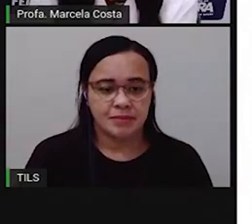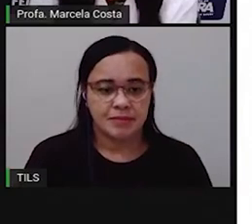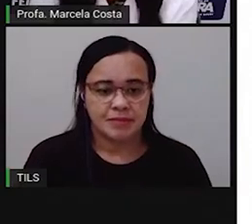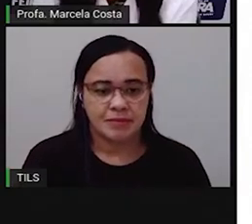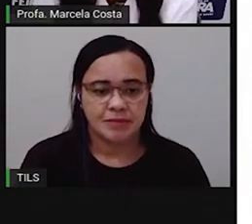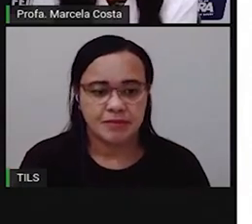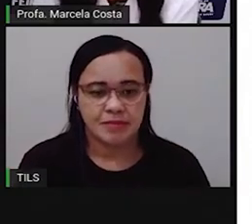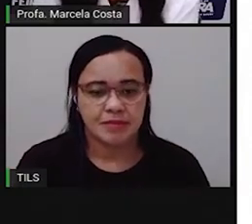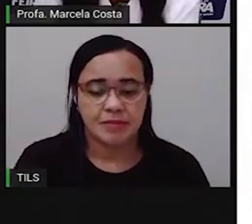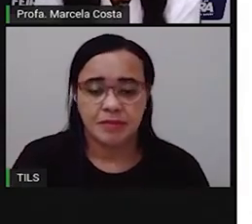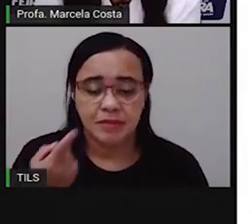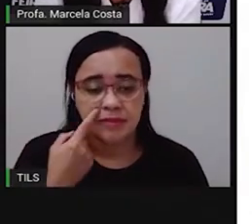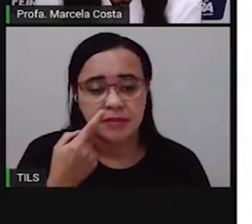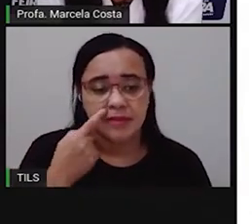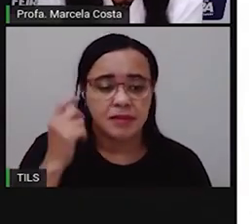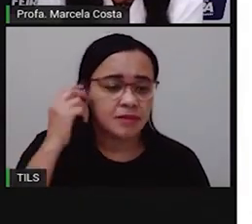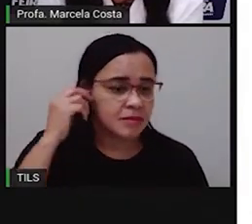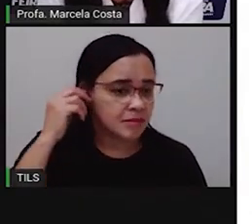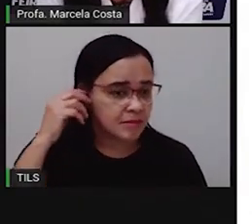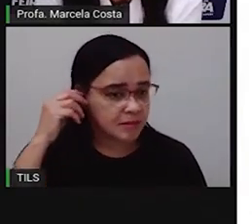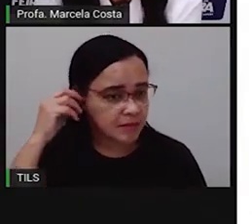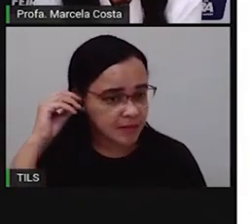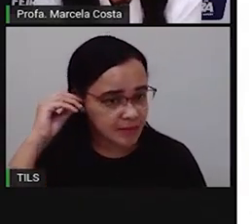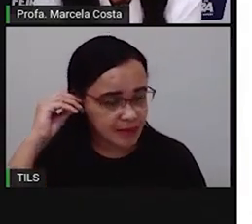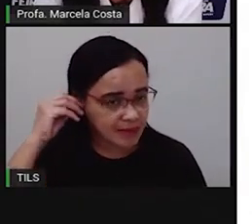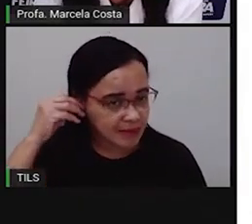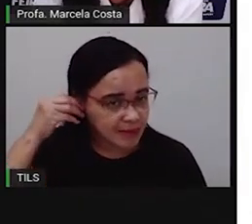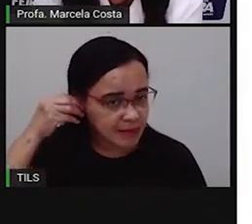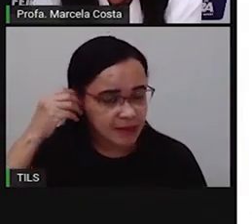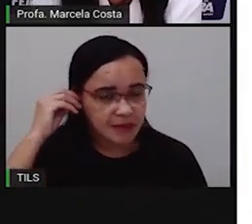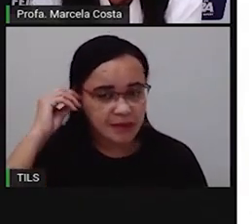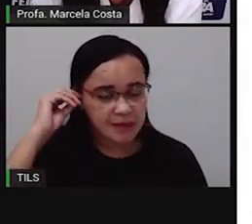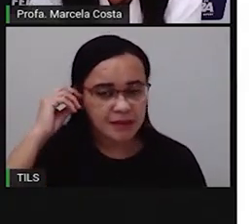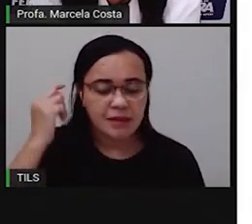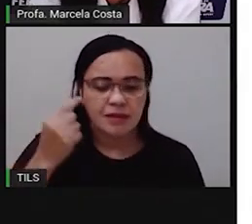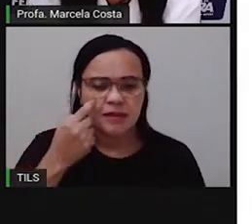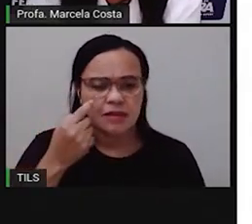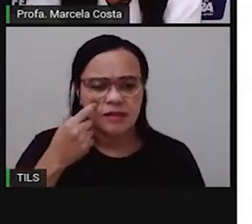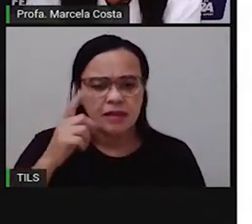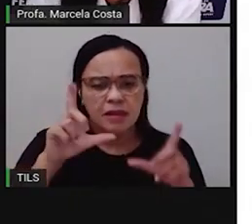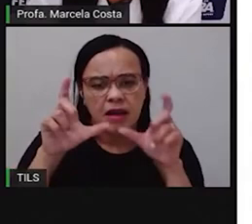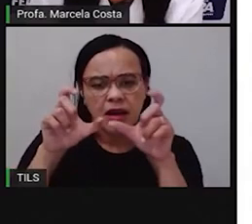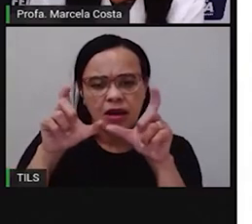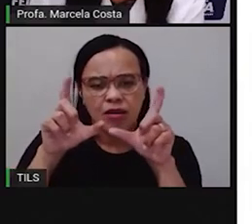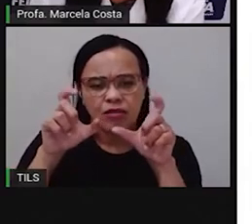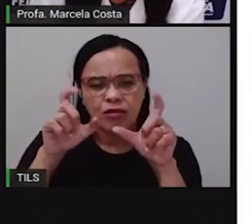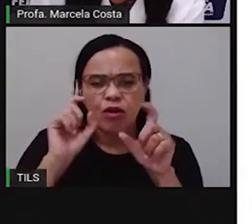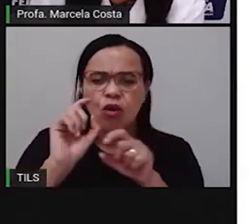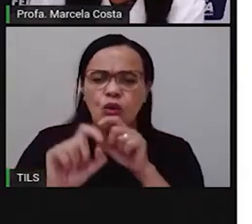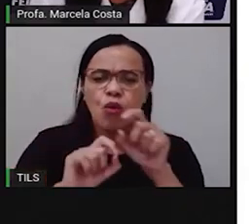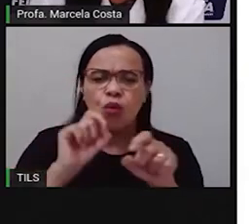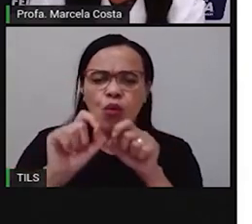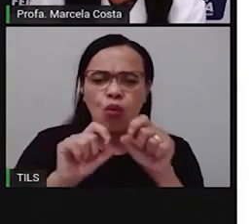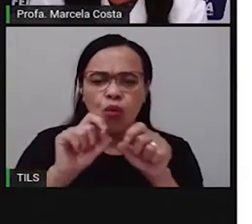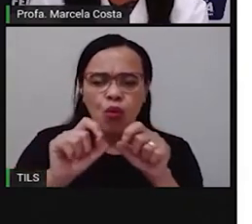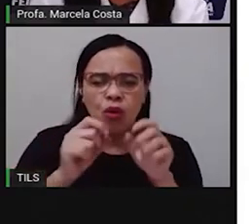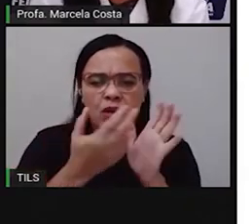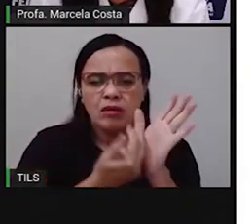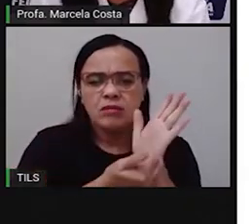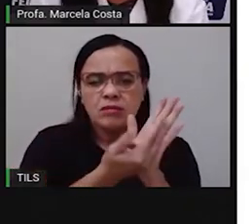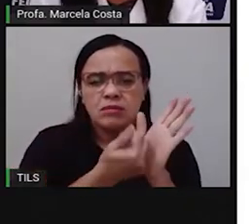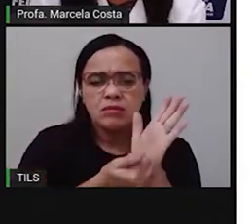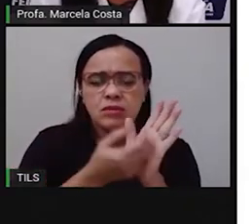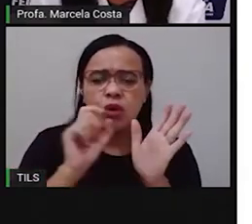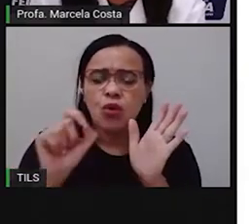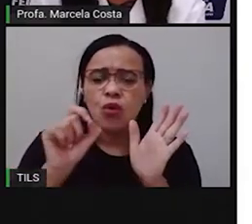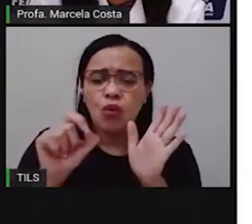Olha a imagem que eu trouxe aqui, logo de início. Alguém sabe que imagem é essa?